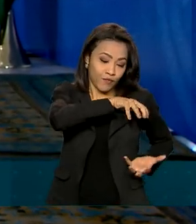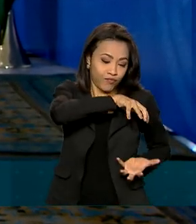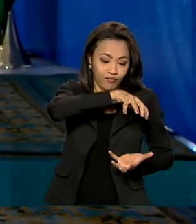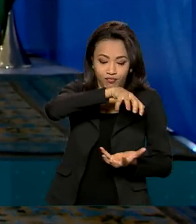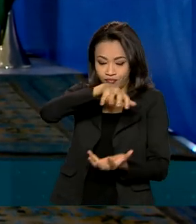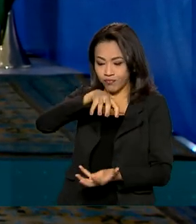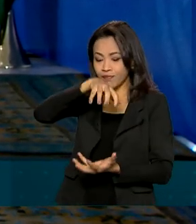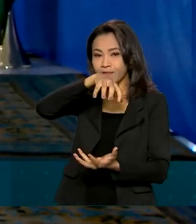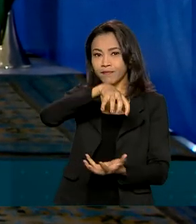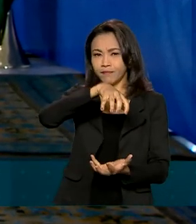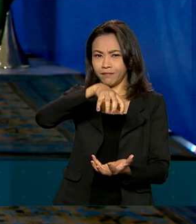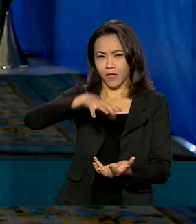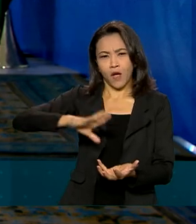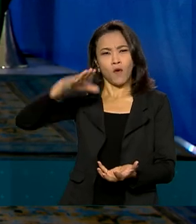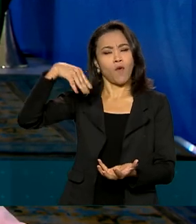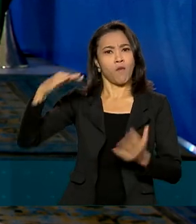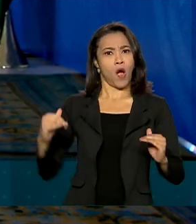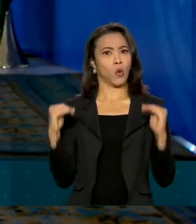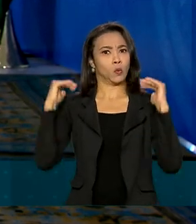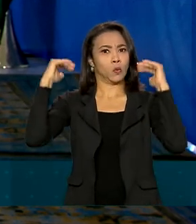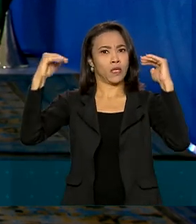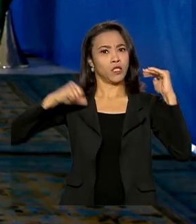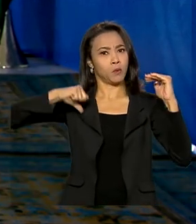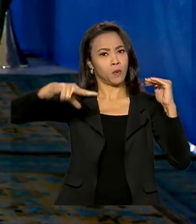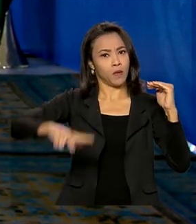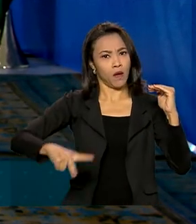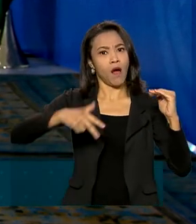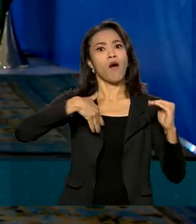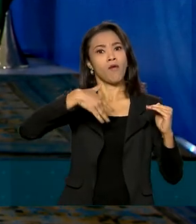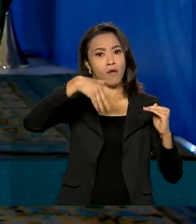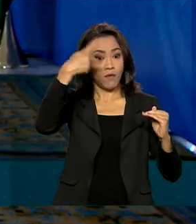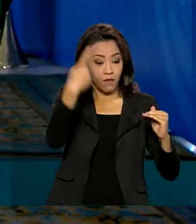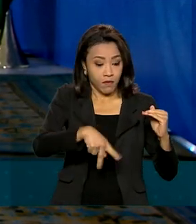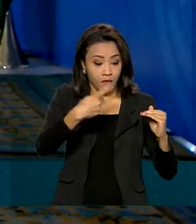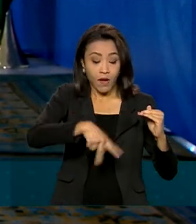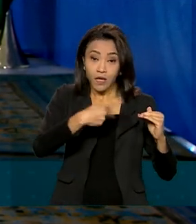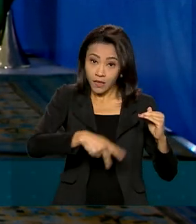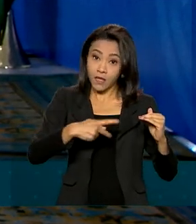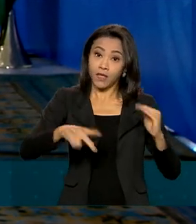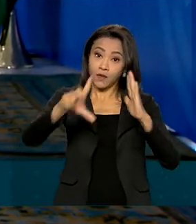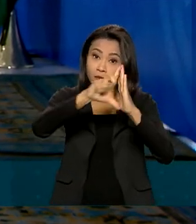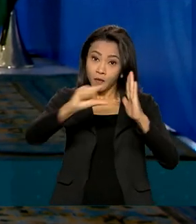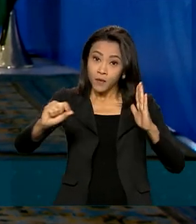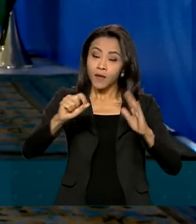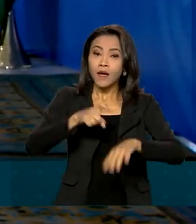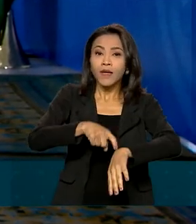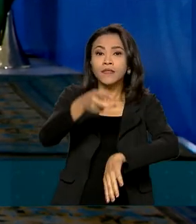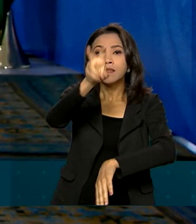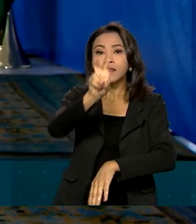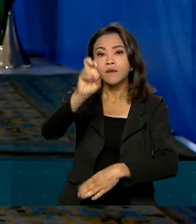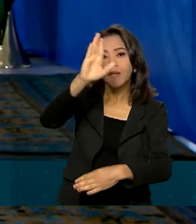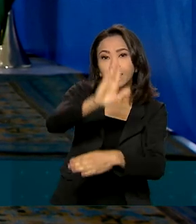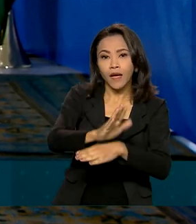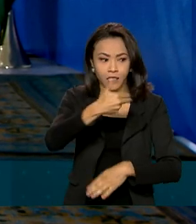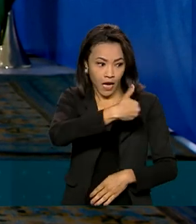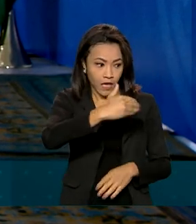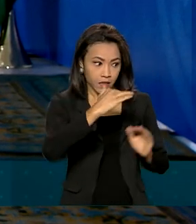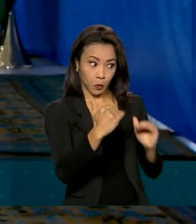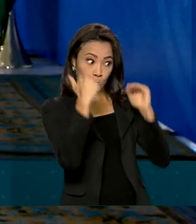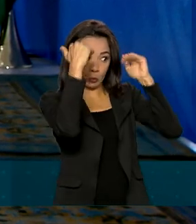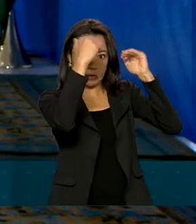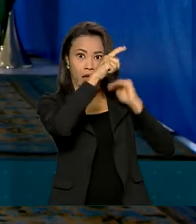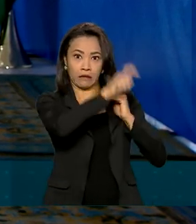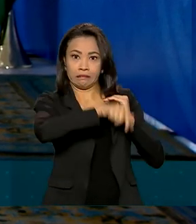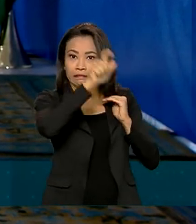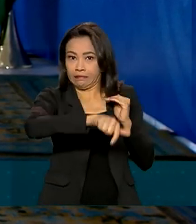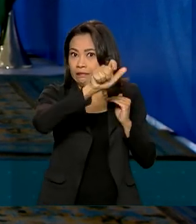por autoridades de Portugal pela rampa aqui do Palácio do Planalto às 5 horas da tarde. Essas autoridades vão subir a rampa